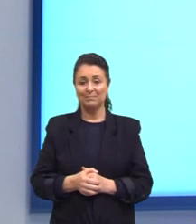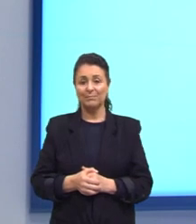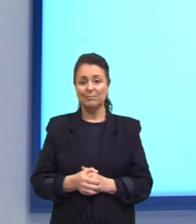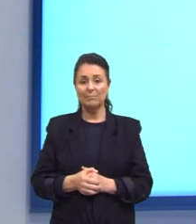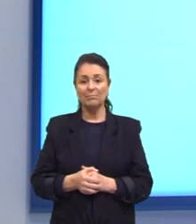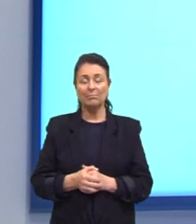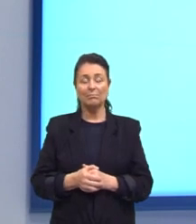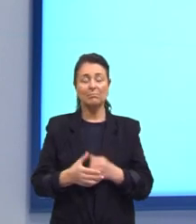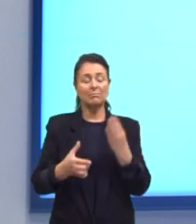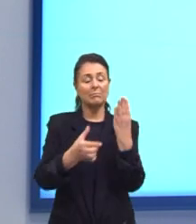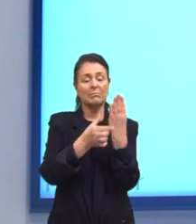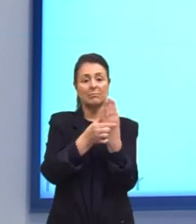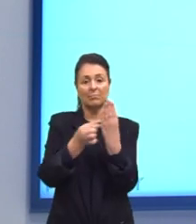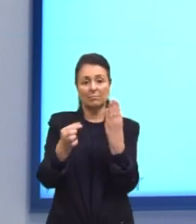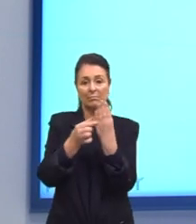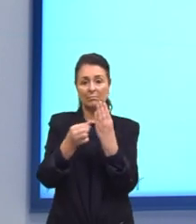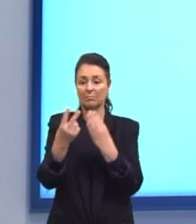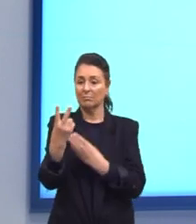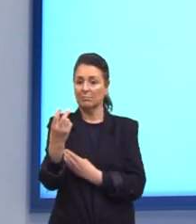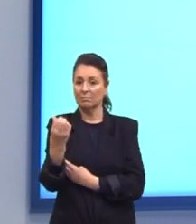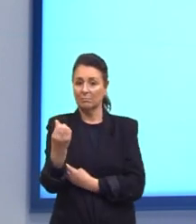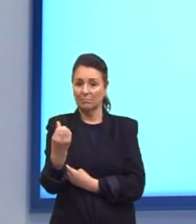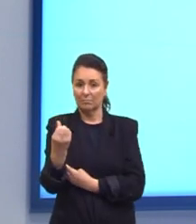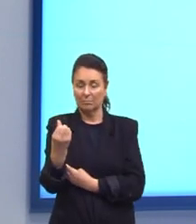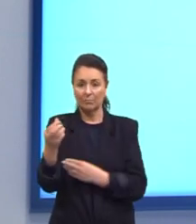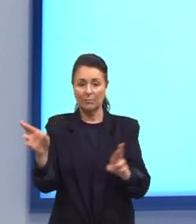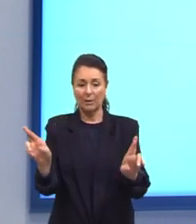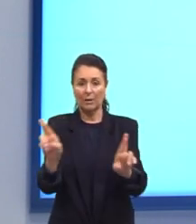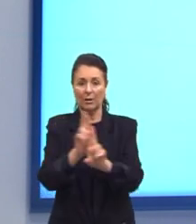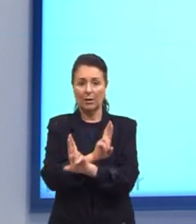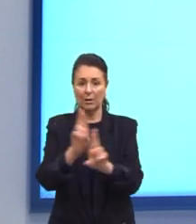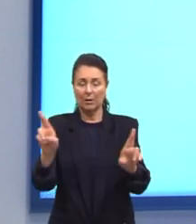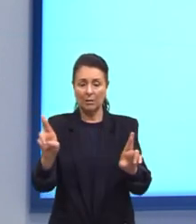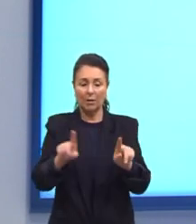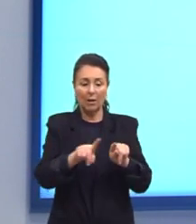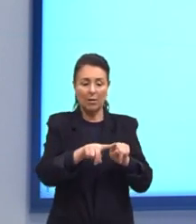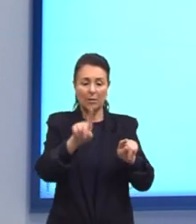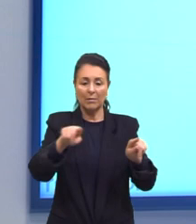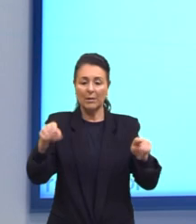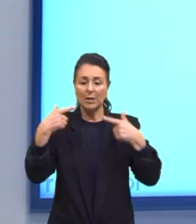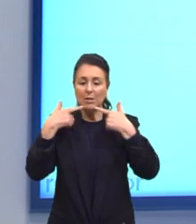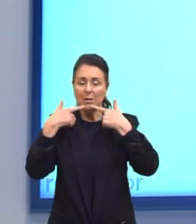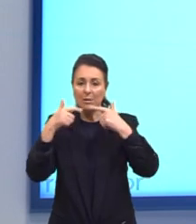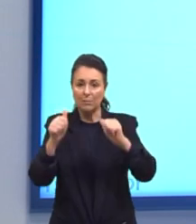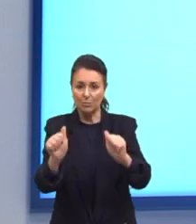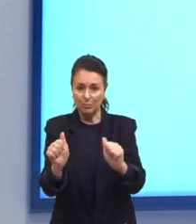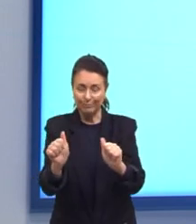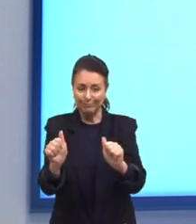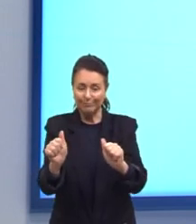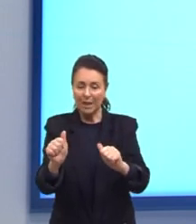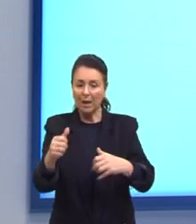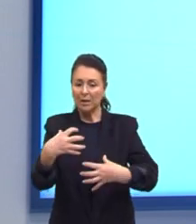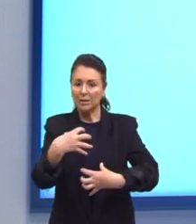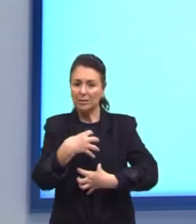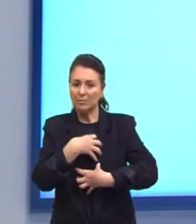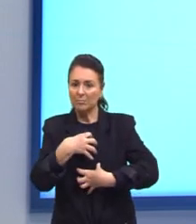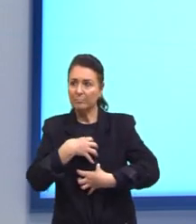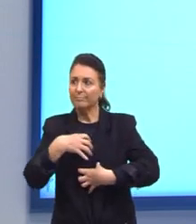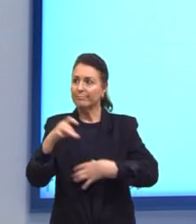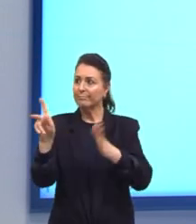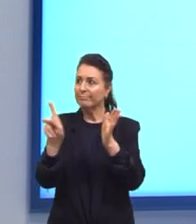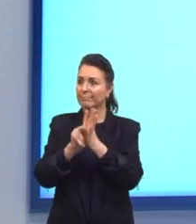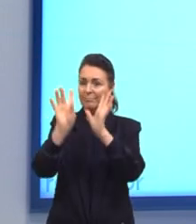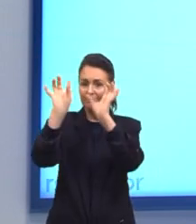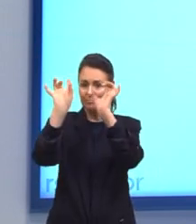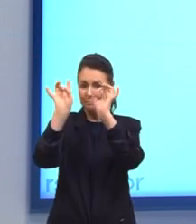Habilidade 26 Relacionar as variedades linguísticas Às situações específicas De